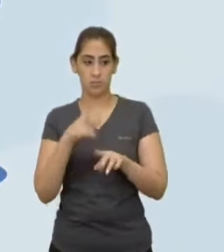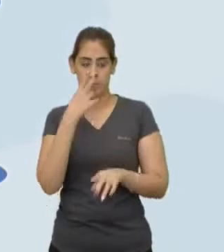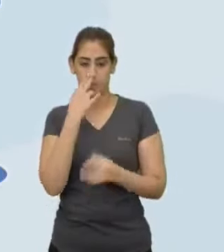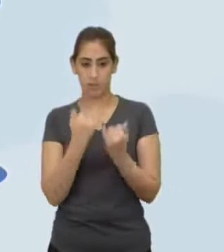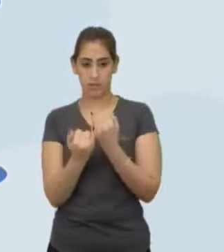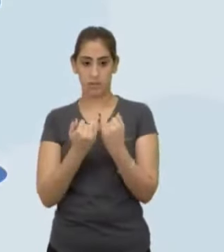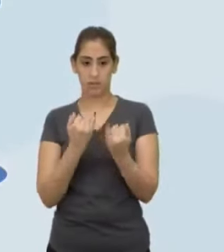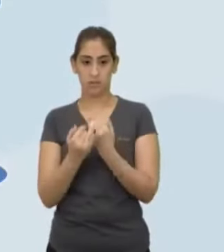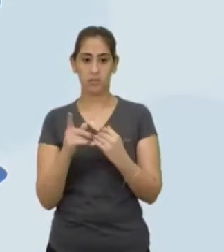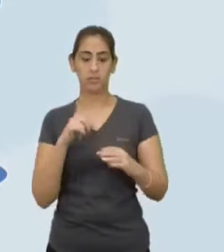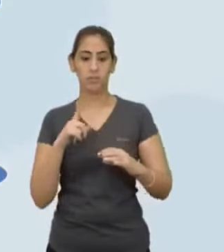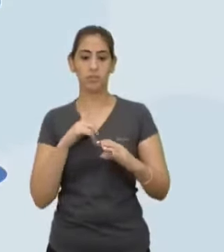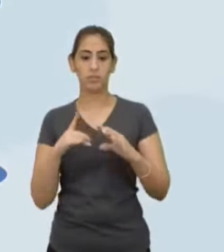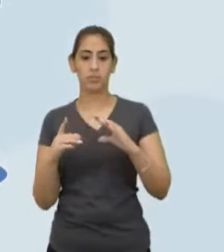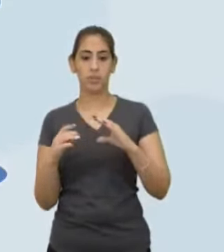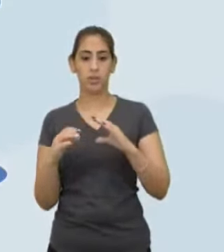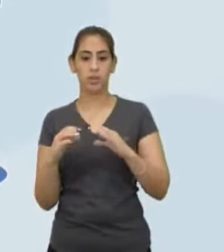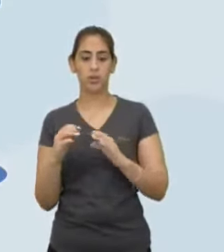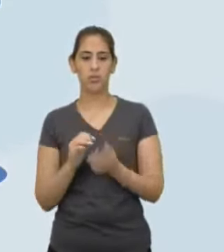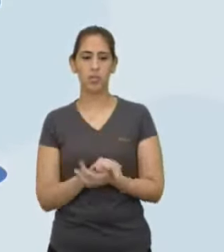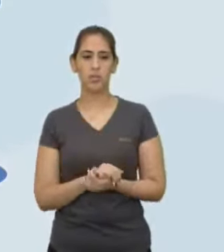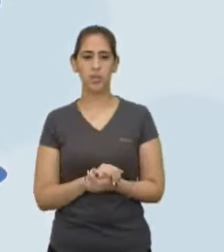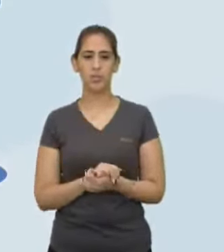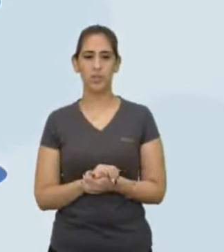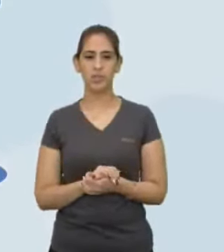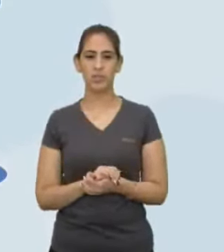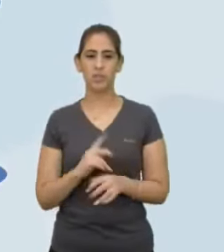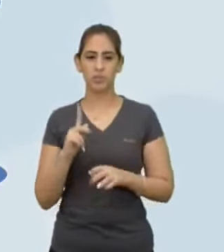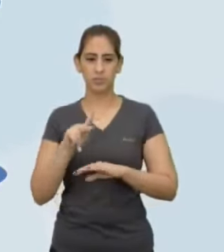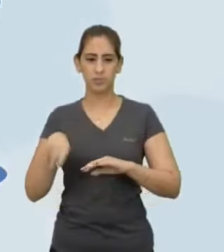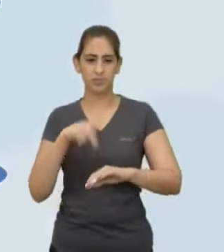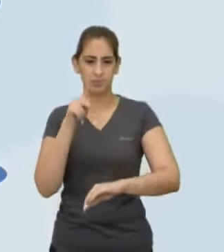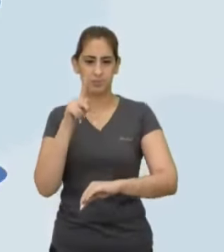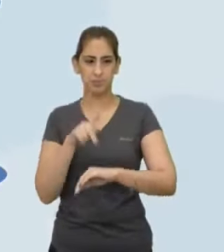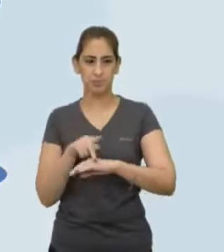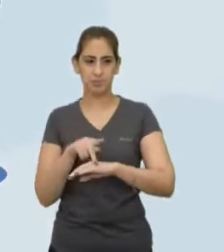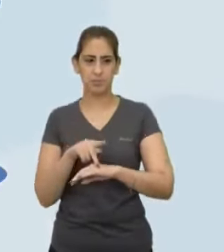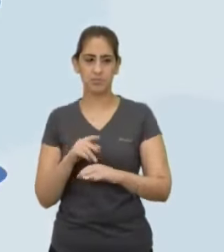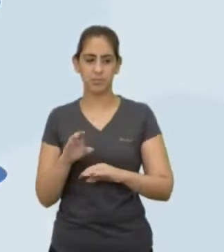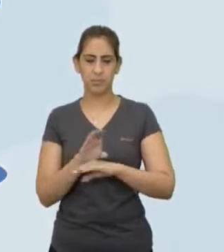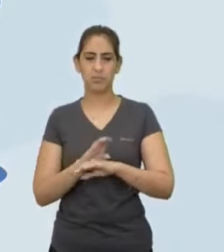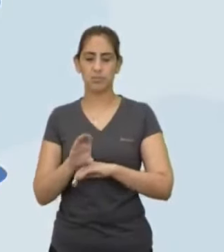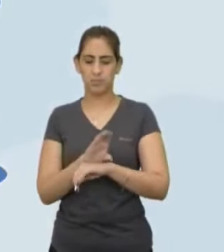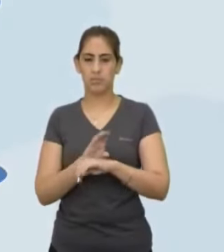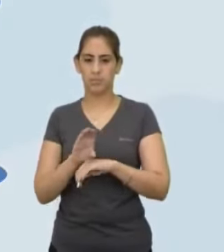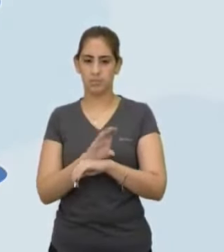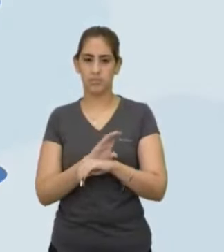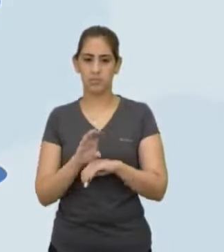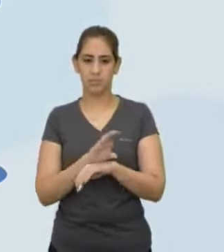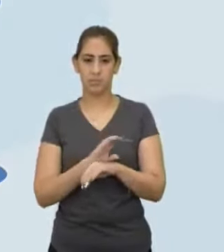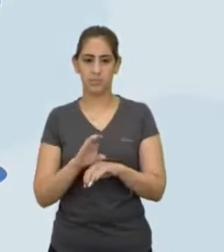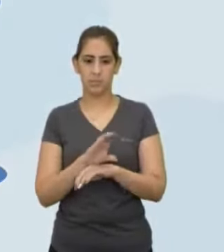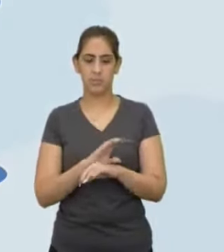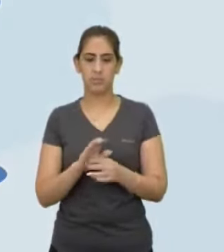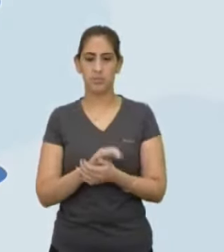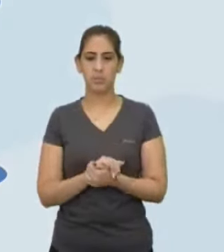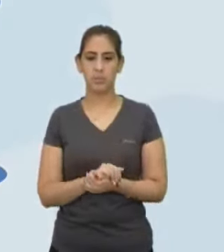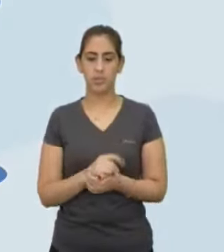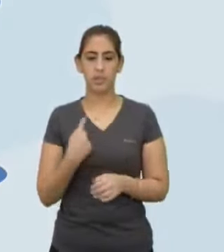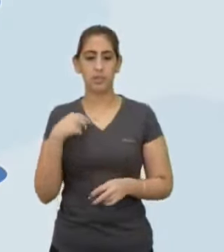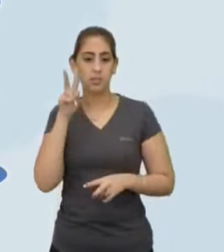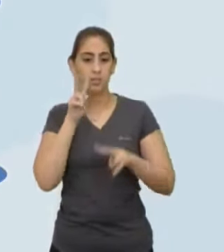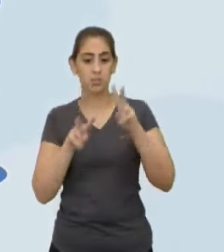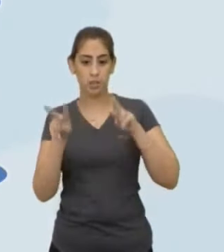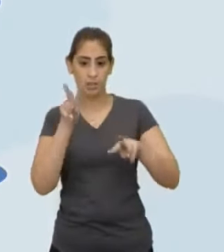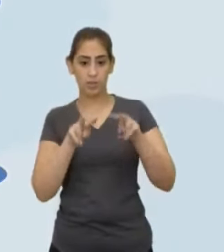Constituídos em um país E esse país é um território A gente está olhando aqui no LED A